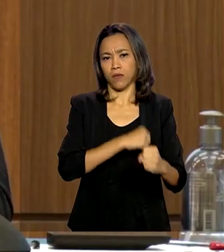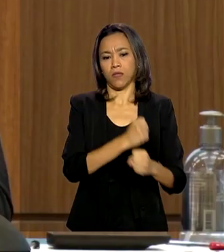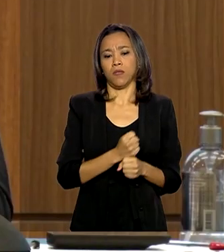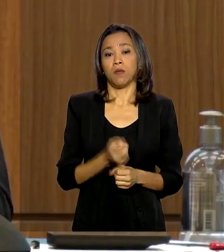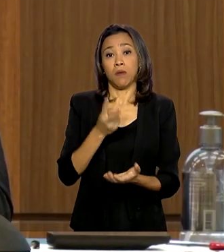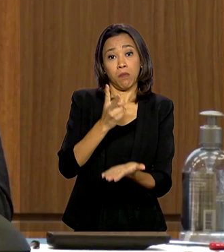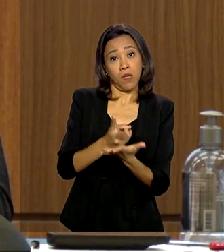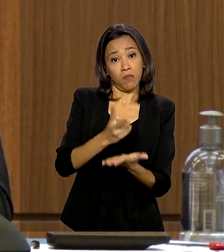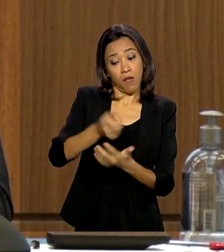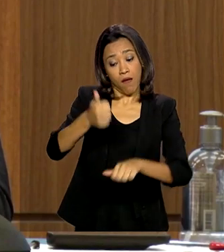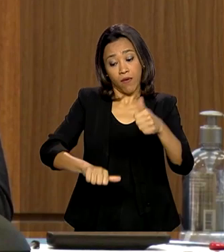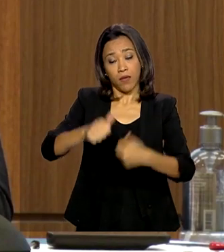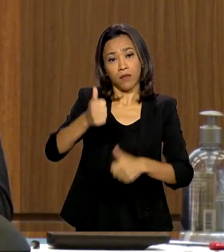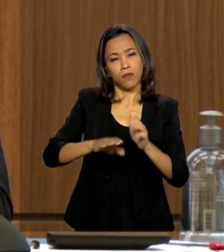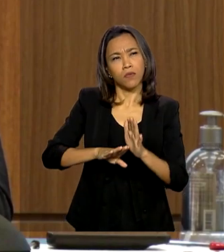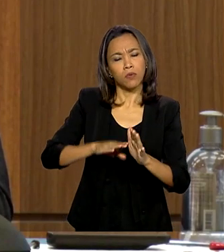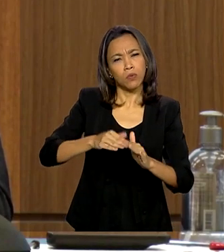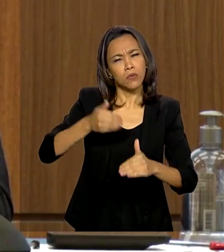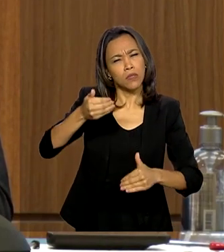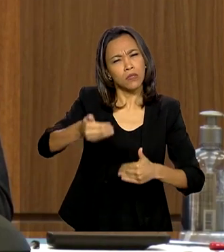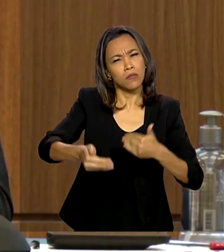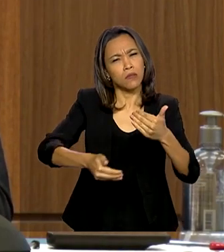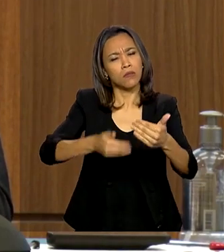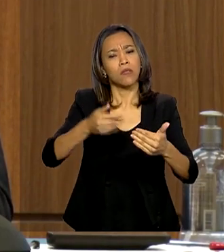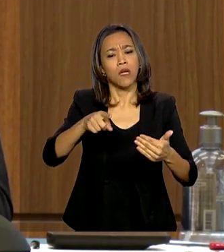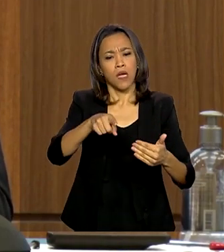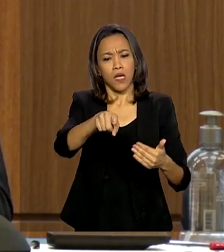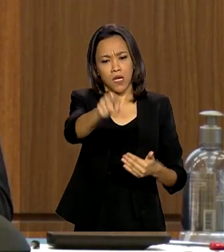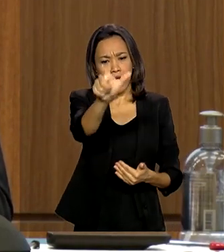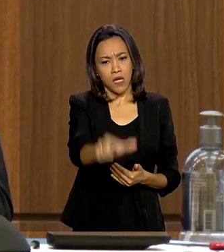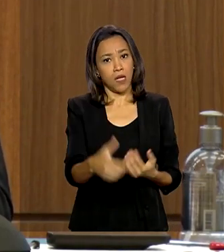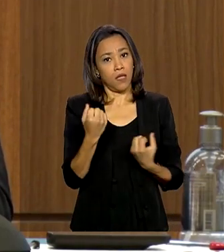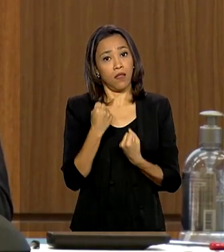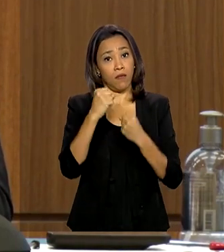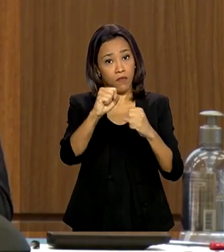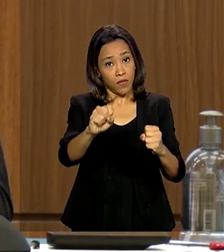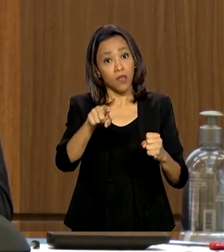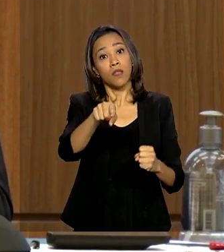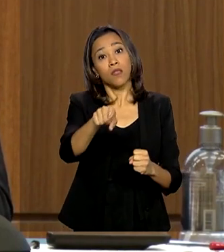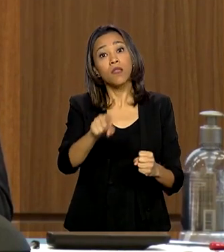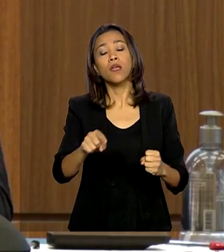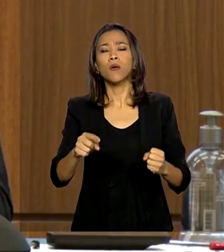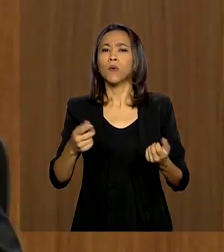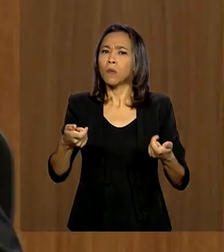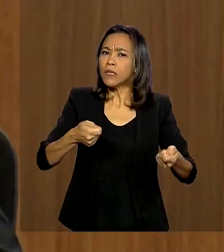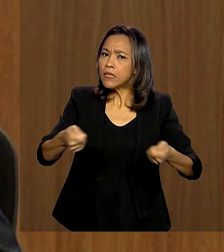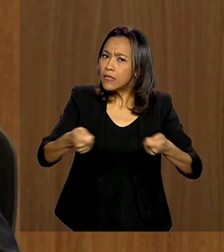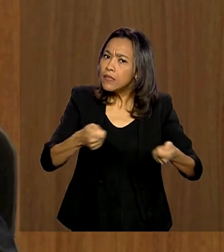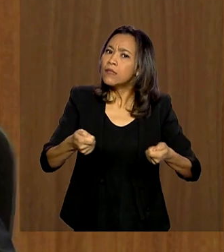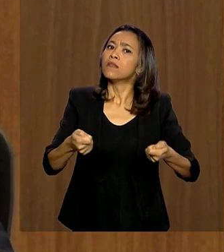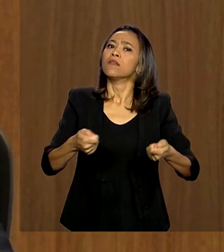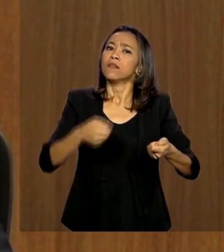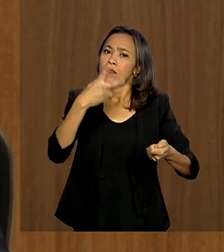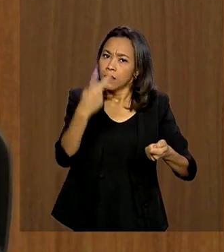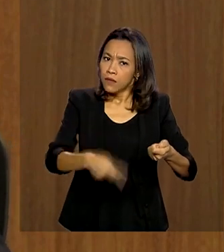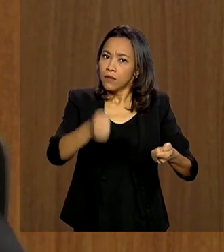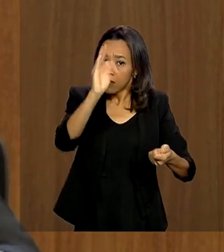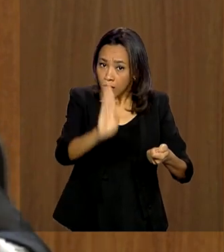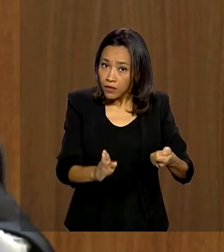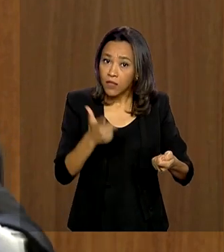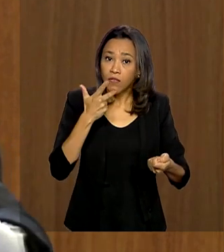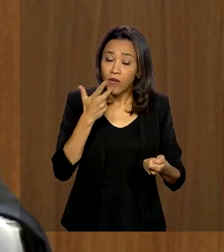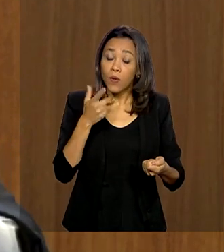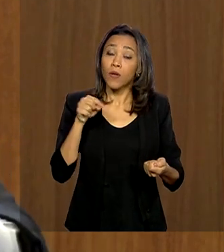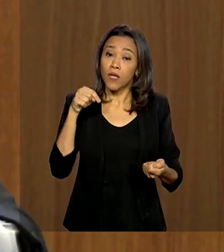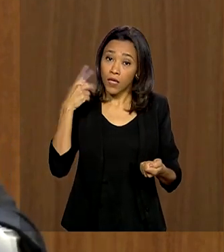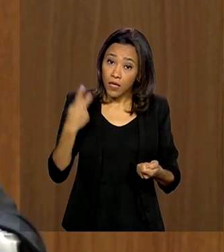crescimento, o presidente do Banco Central defendeu a solidez do sistema financeiro nacional e disse que a instituição